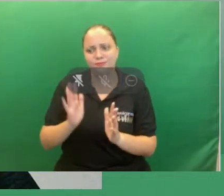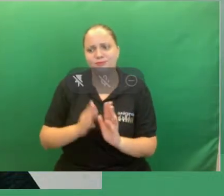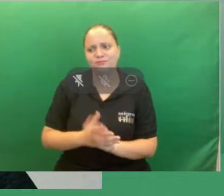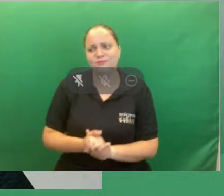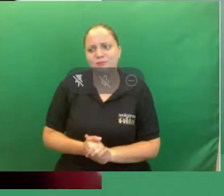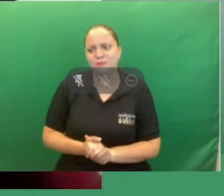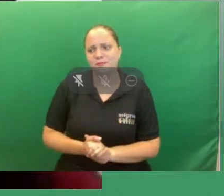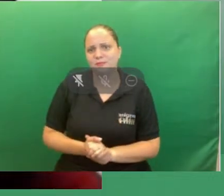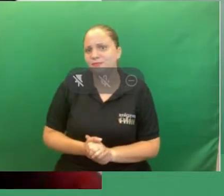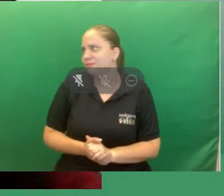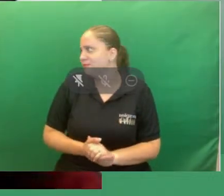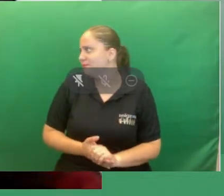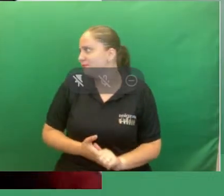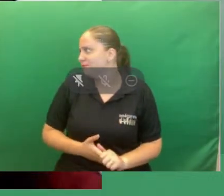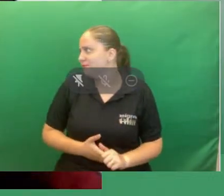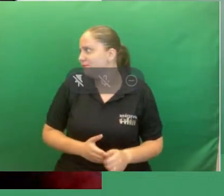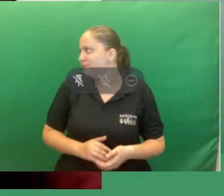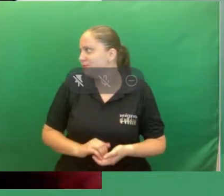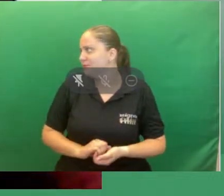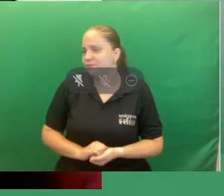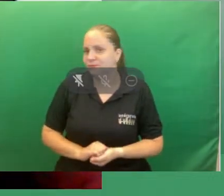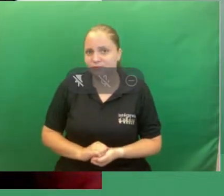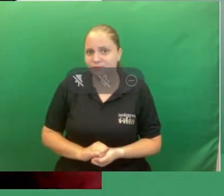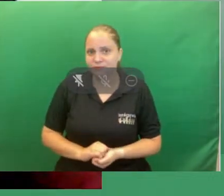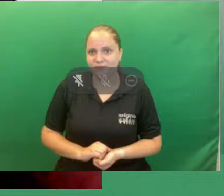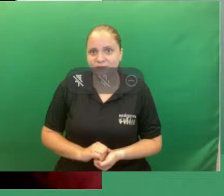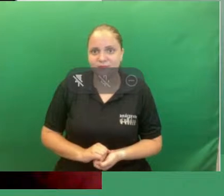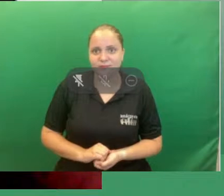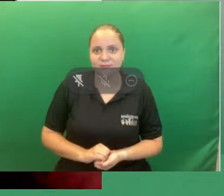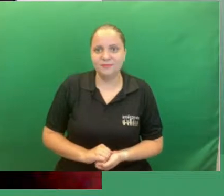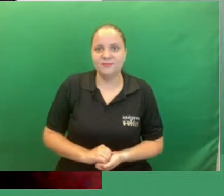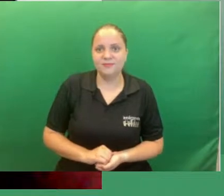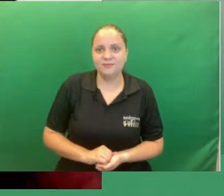Ok muito obrigada Rubens